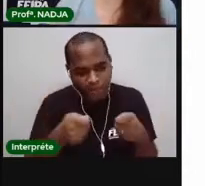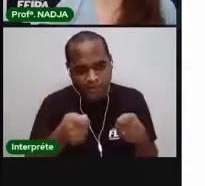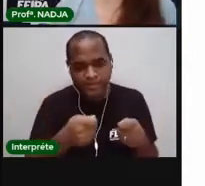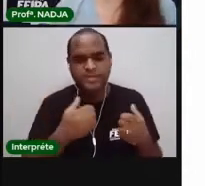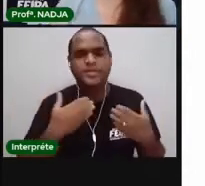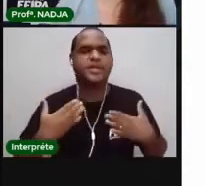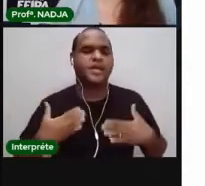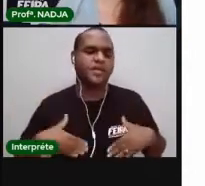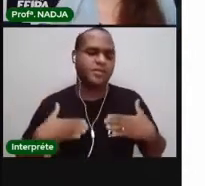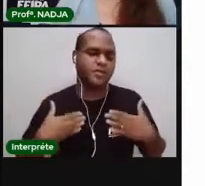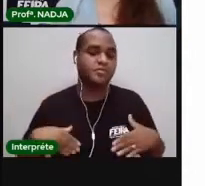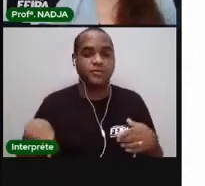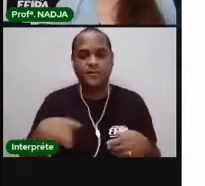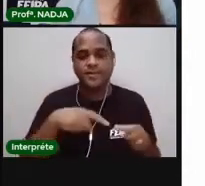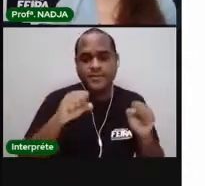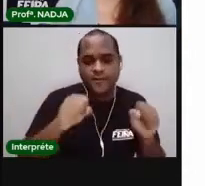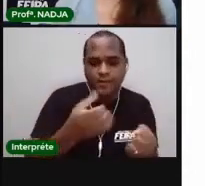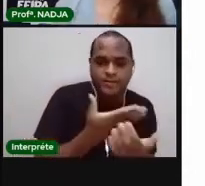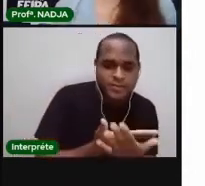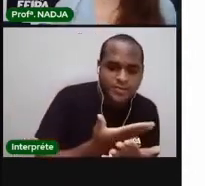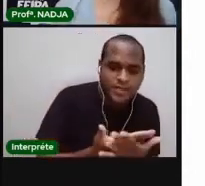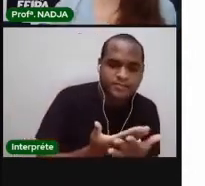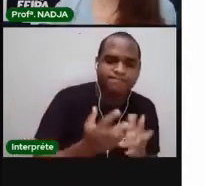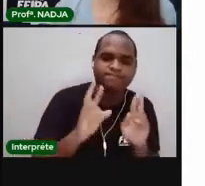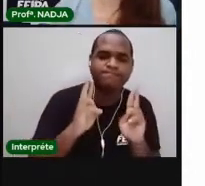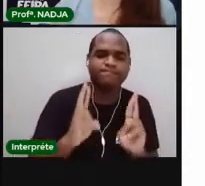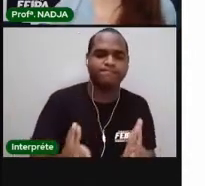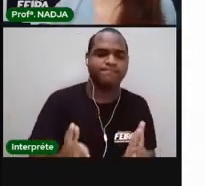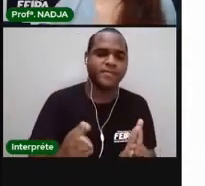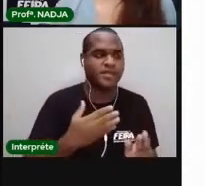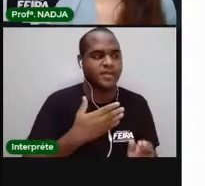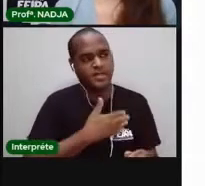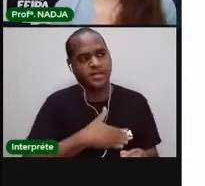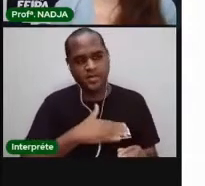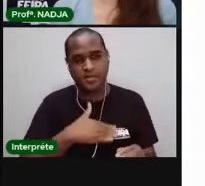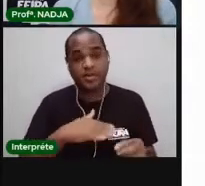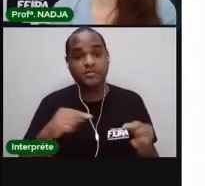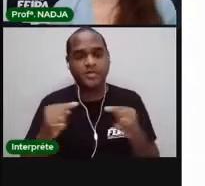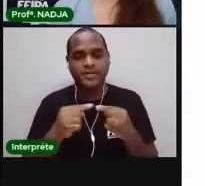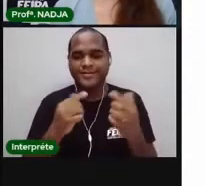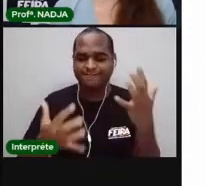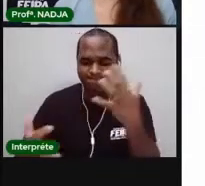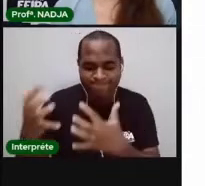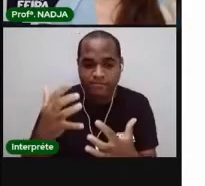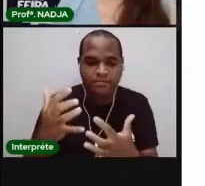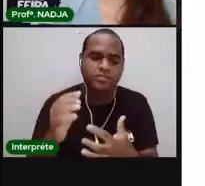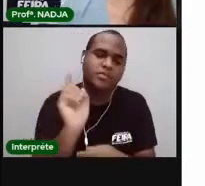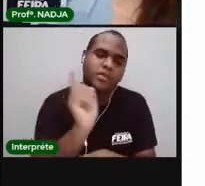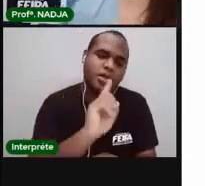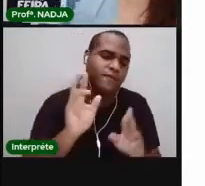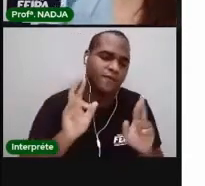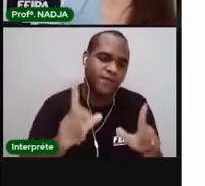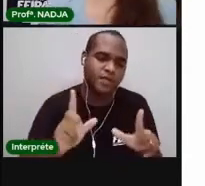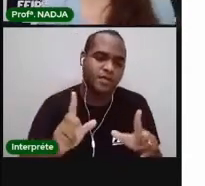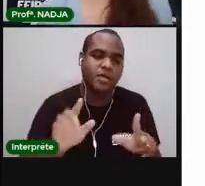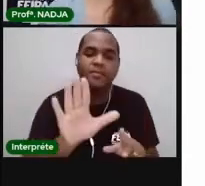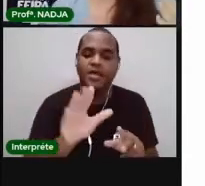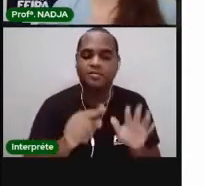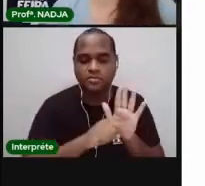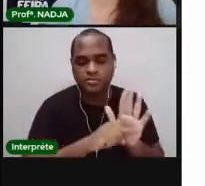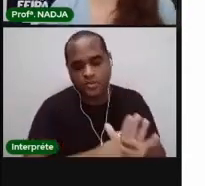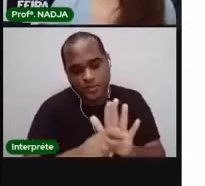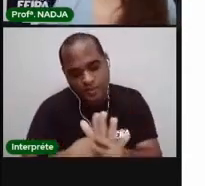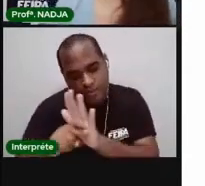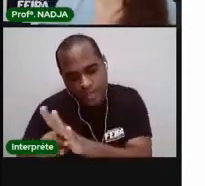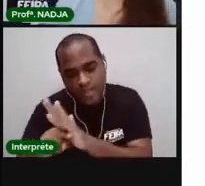onde você consiga estudar com tranquilidade e sem interrupções. Peça ajuda. Nós estamos aqui para te ajudar.